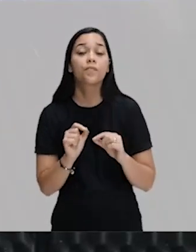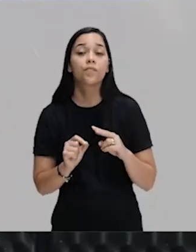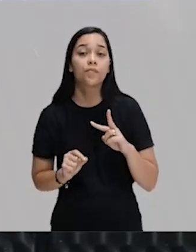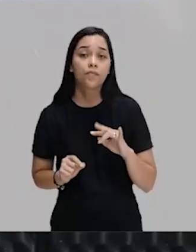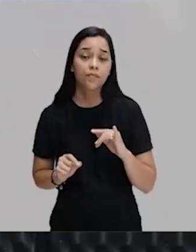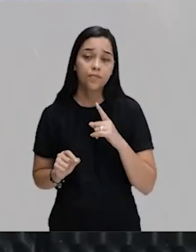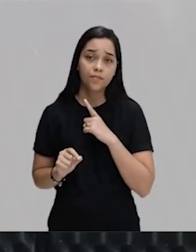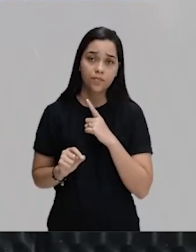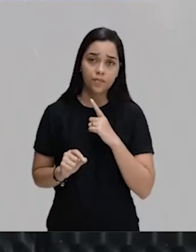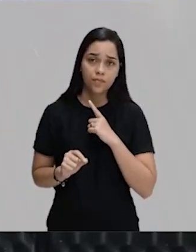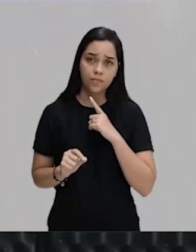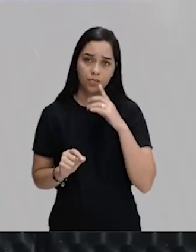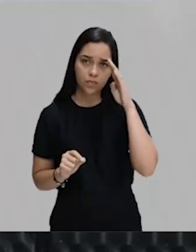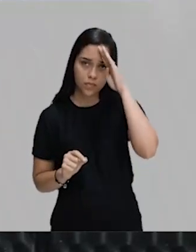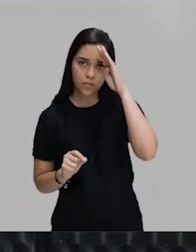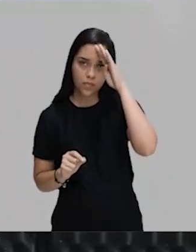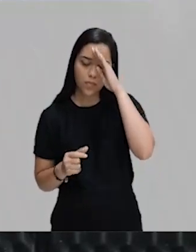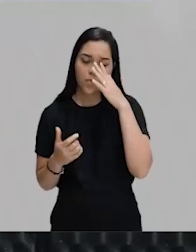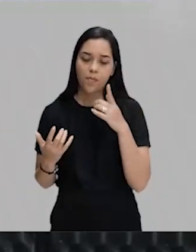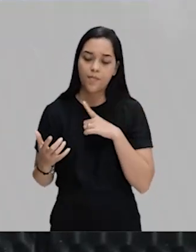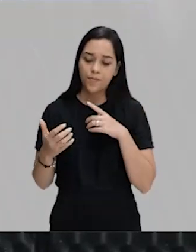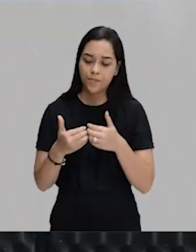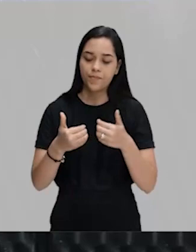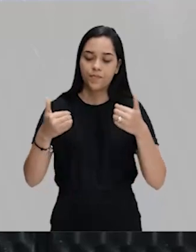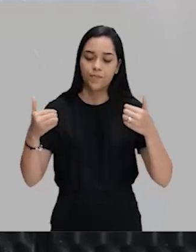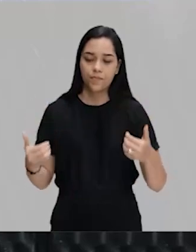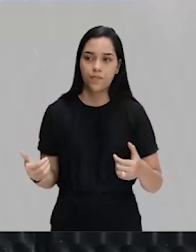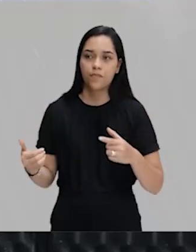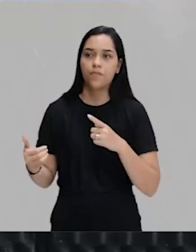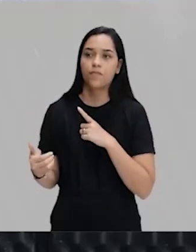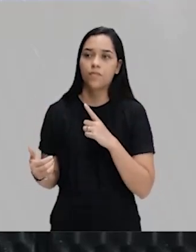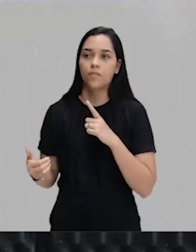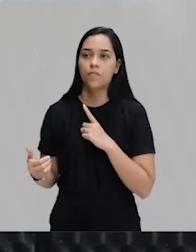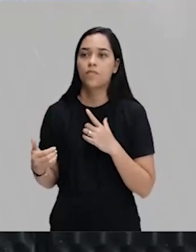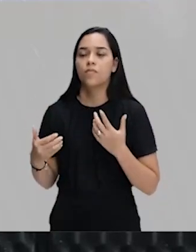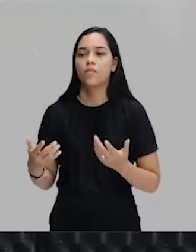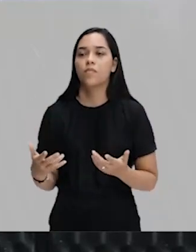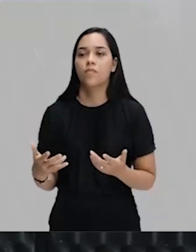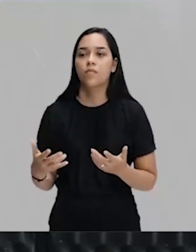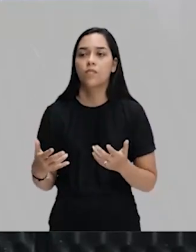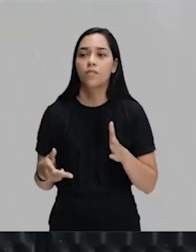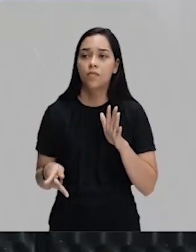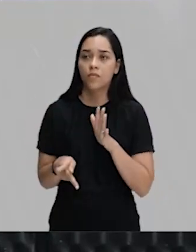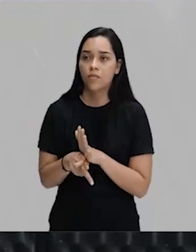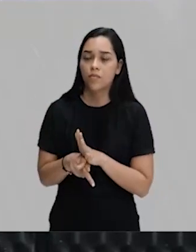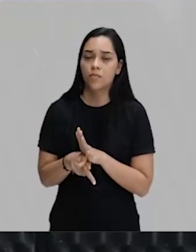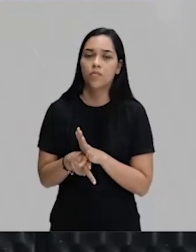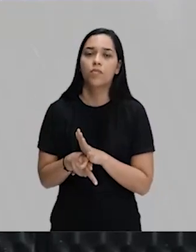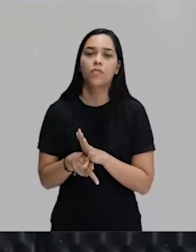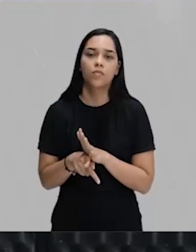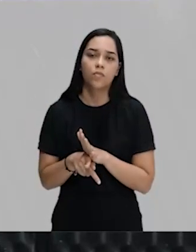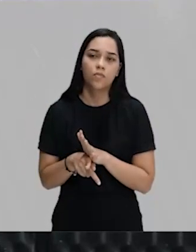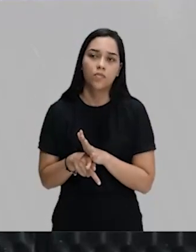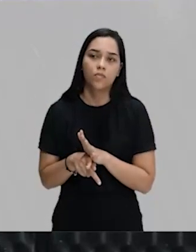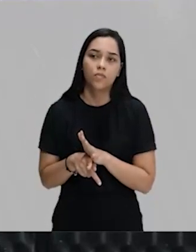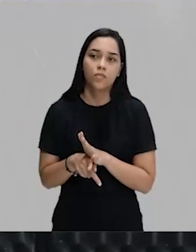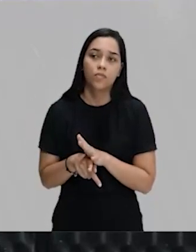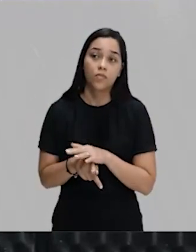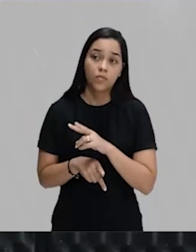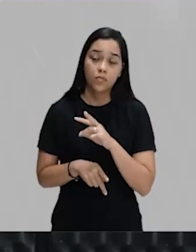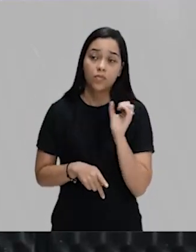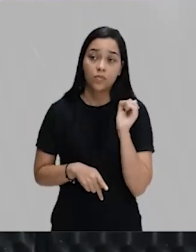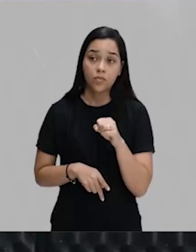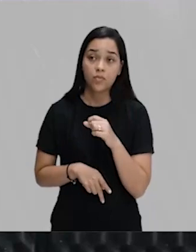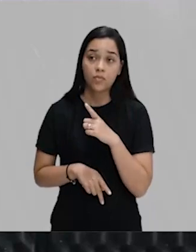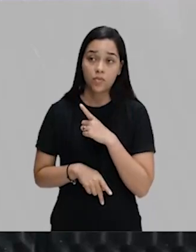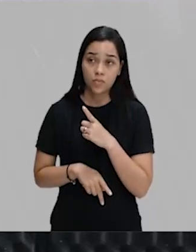levando a esse Exército a romper com esse Estado imperial. Ele rompe,